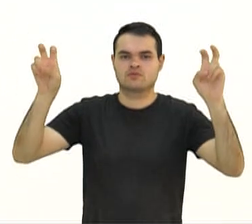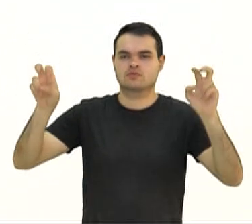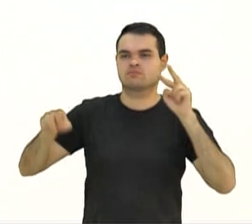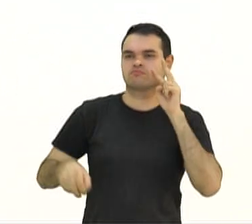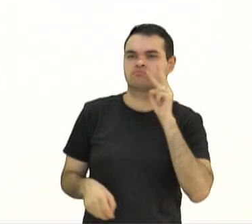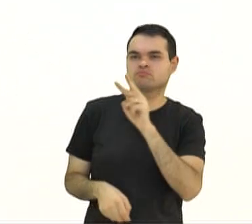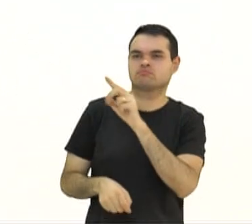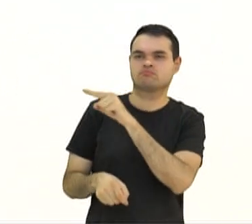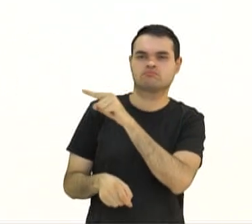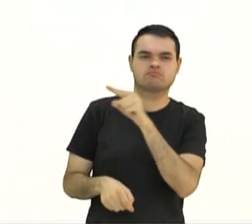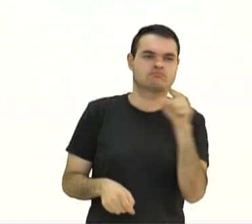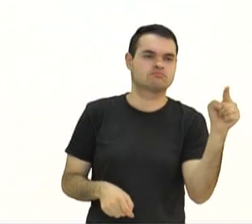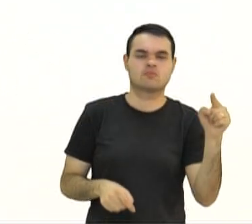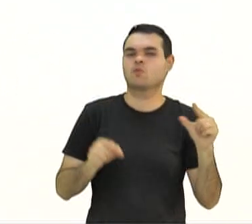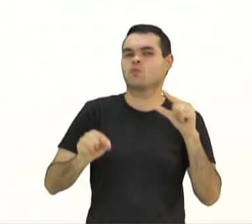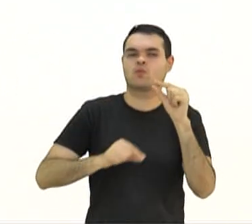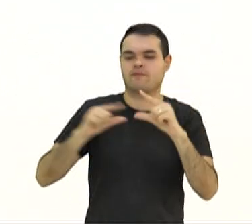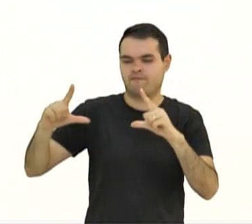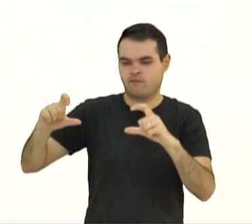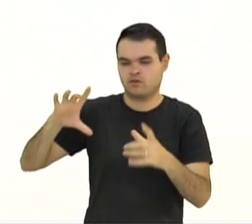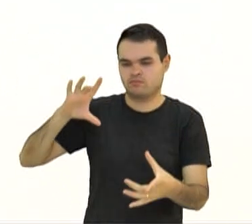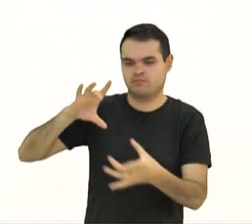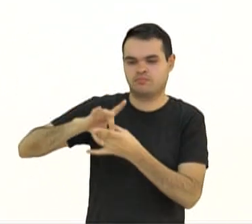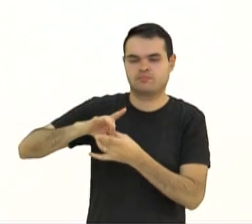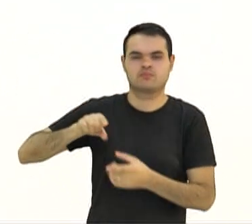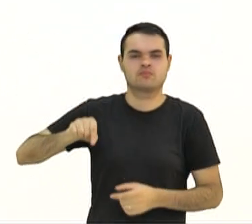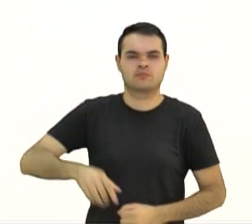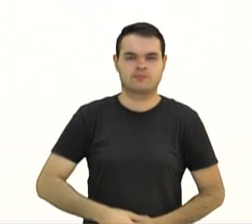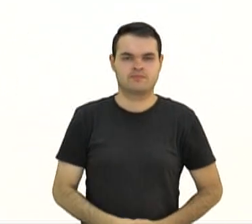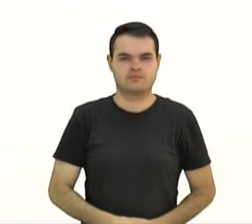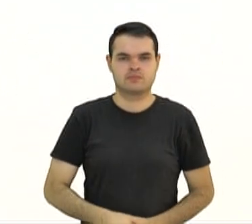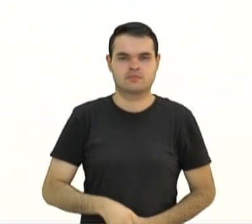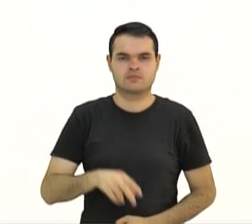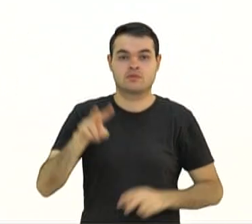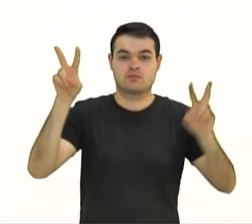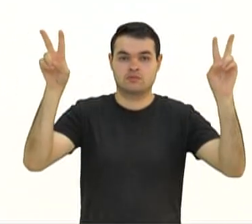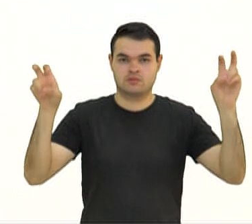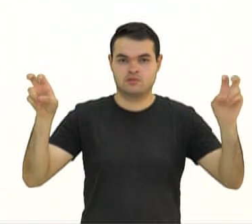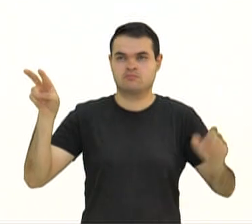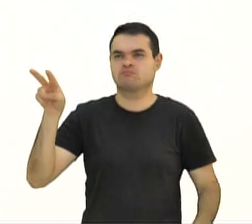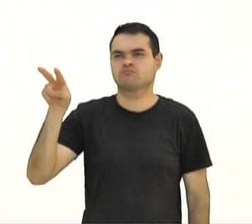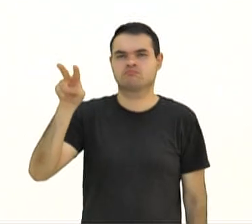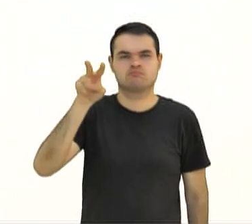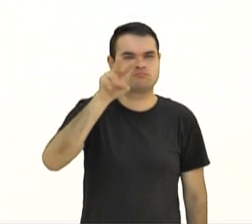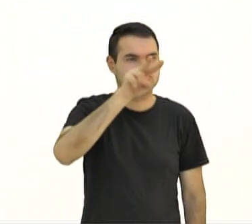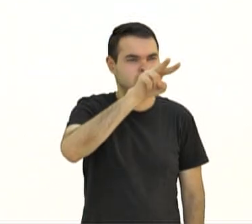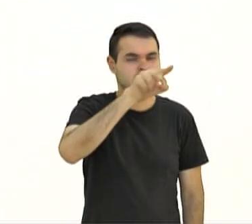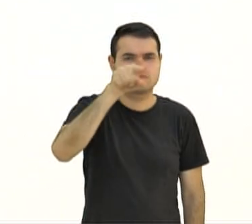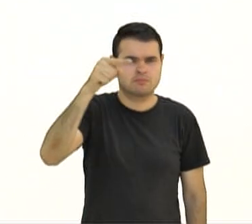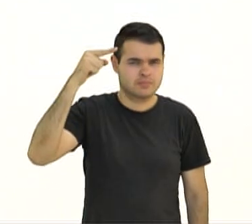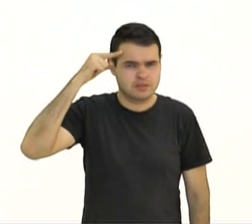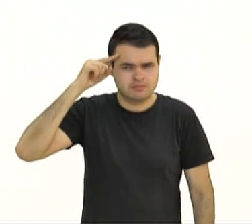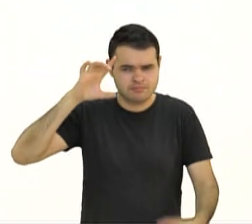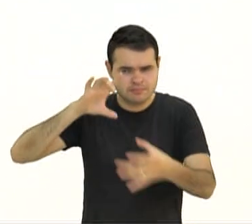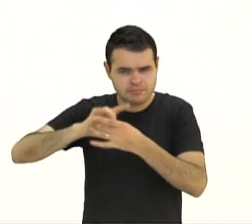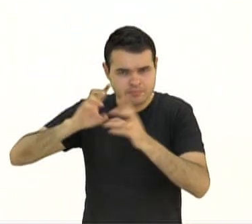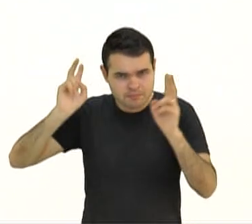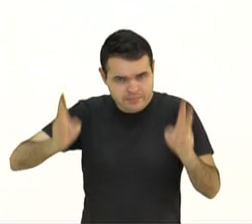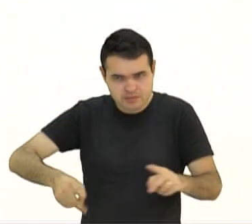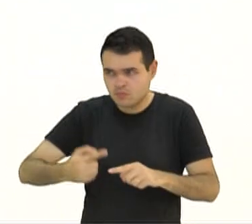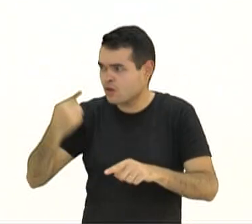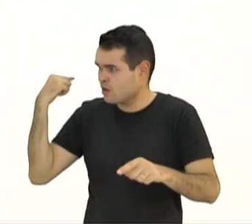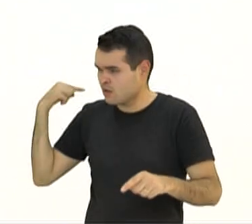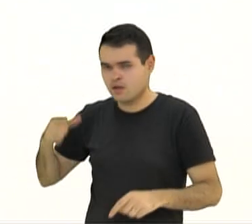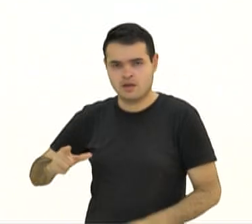visão o leitor passa a ter da fotografia? Depois que leu o título, você pensou a mesma coisa que você havia pensado